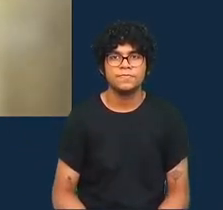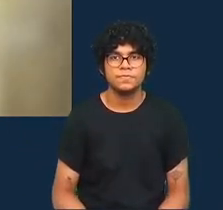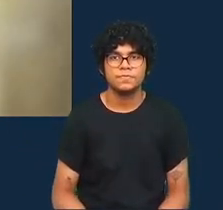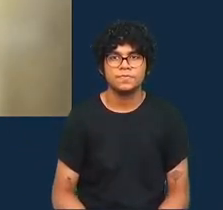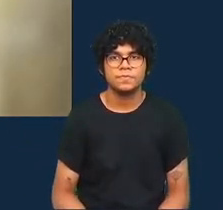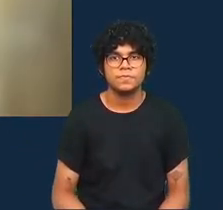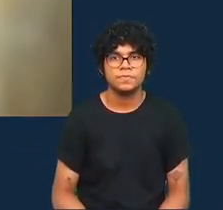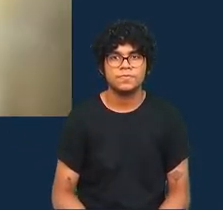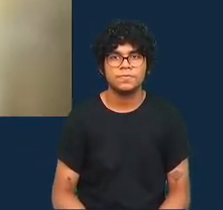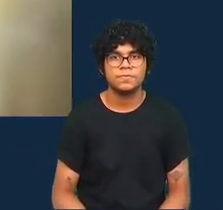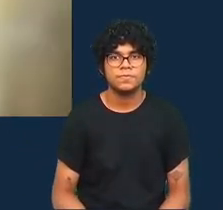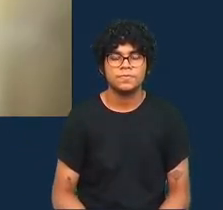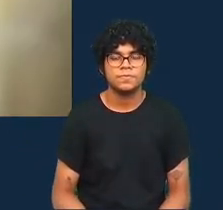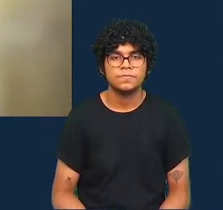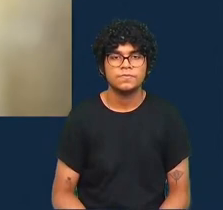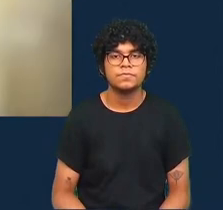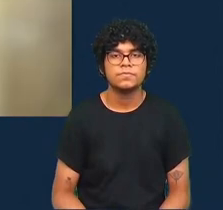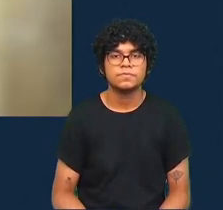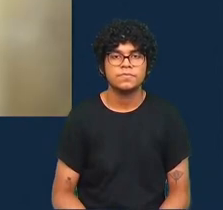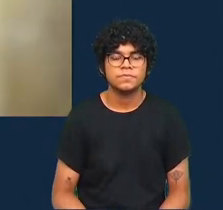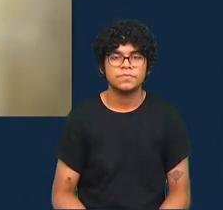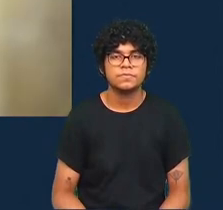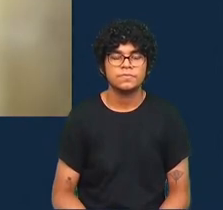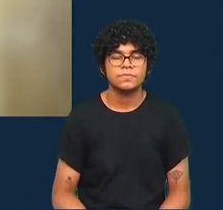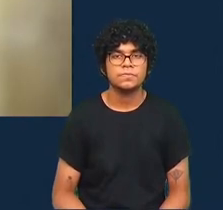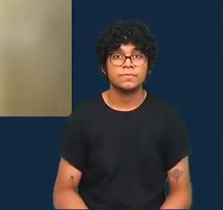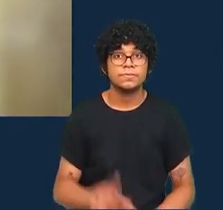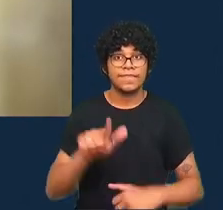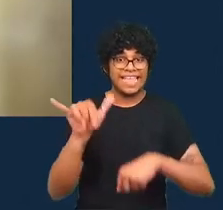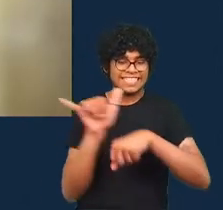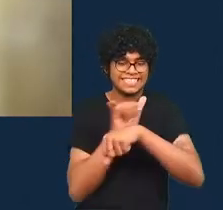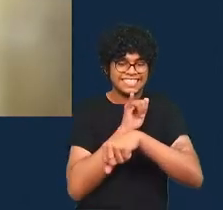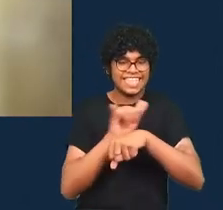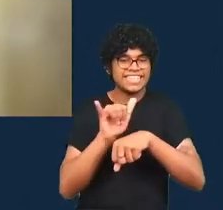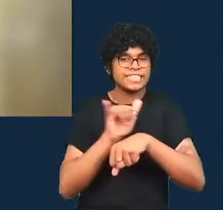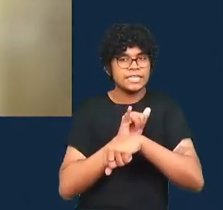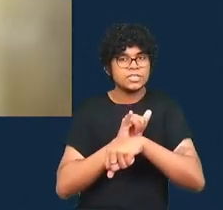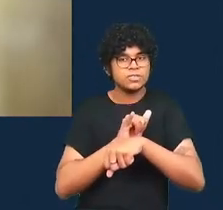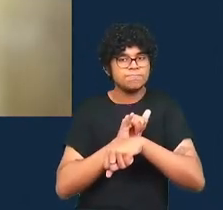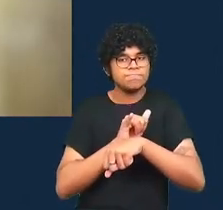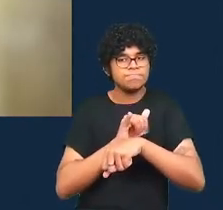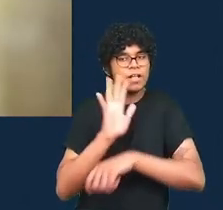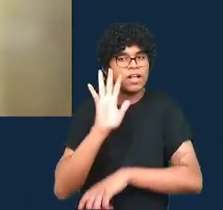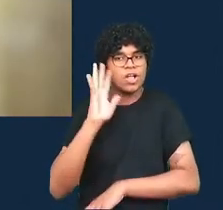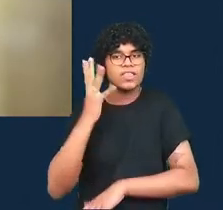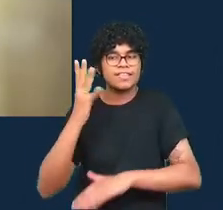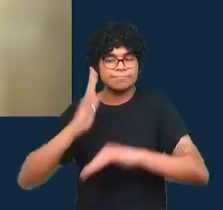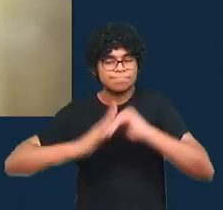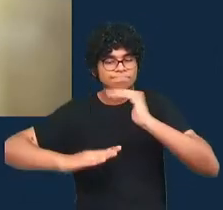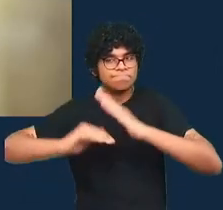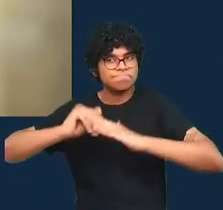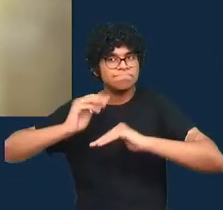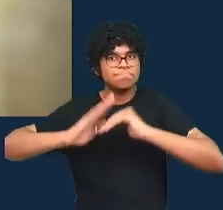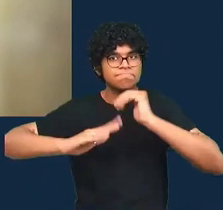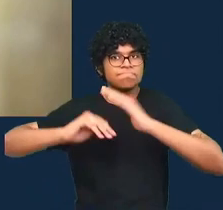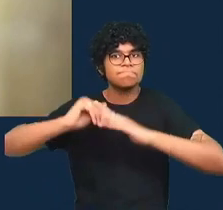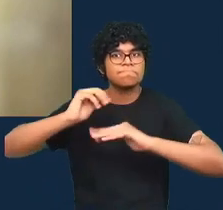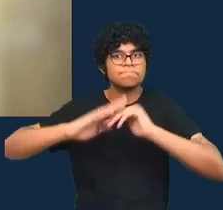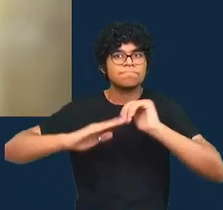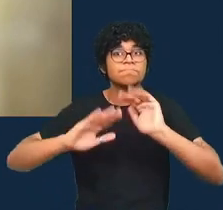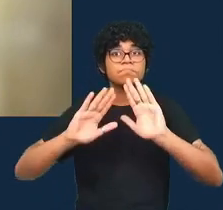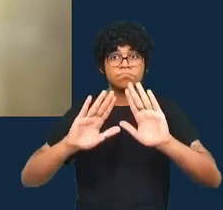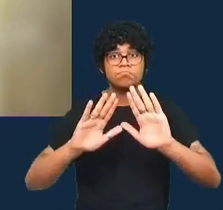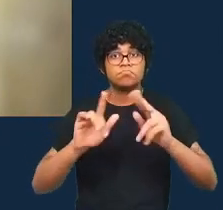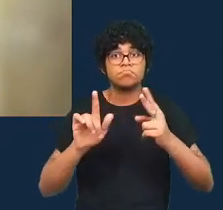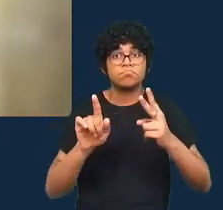eu acho que é uma maneira pelas quais essas coisas já estão acontecendo e também teria mais um exemplo